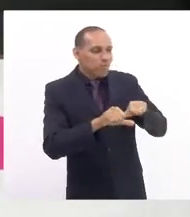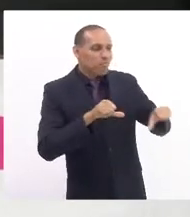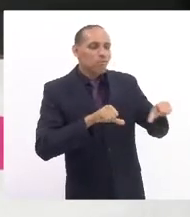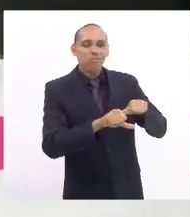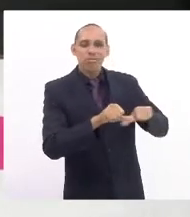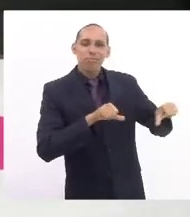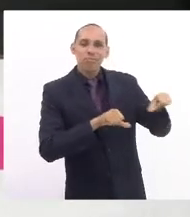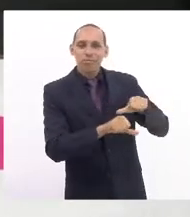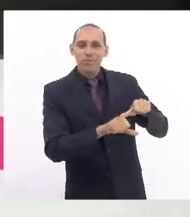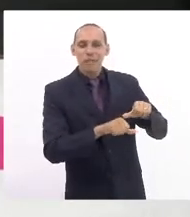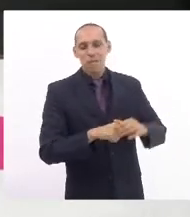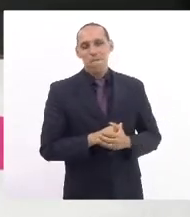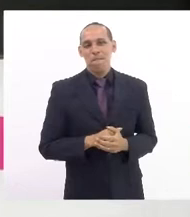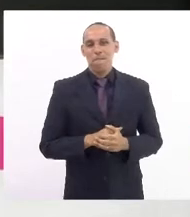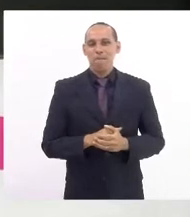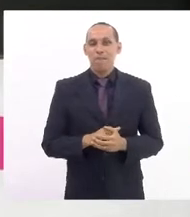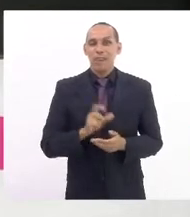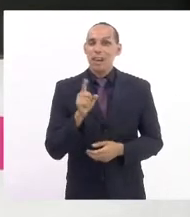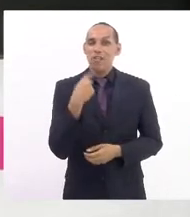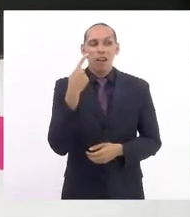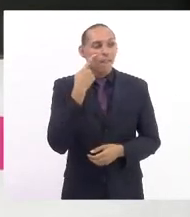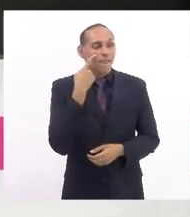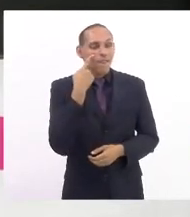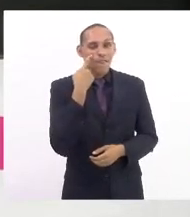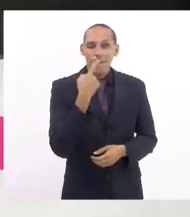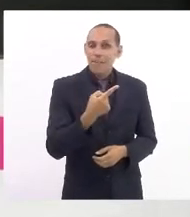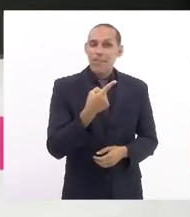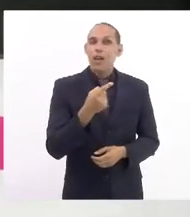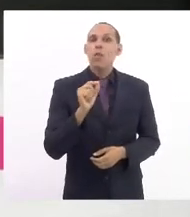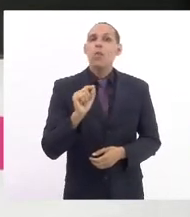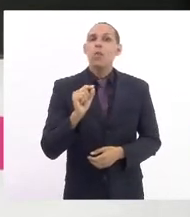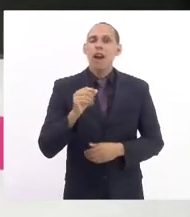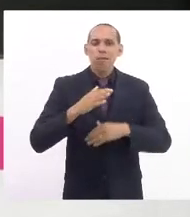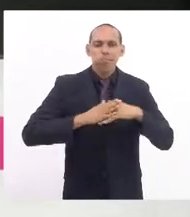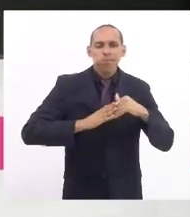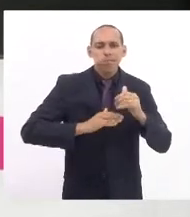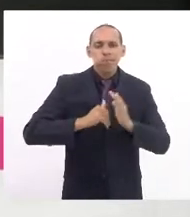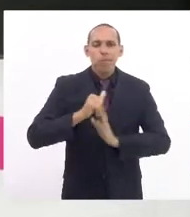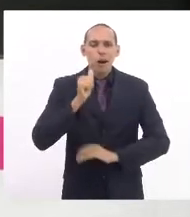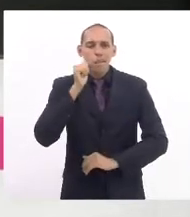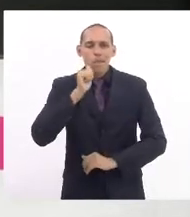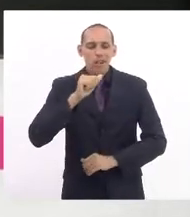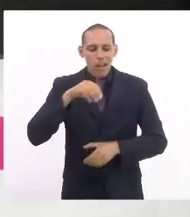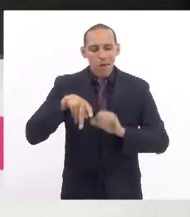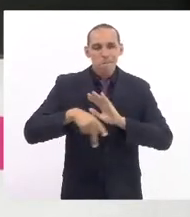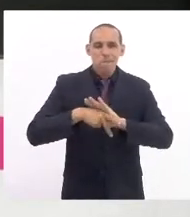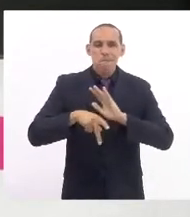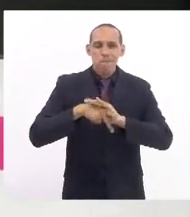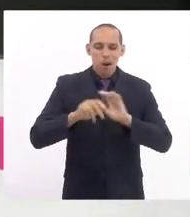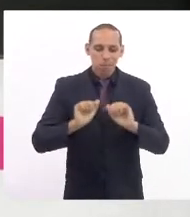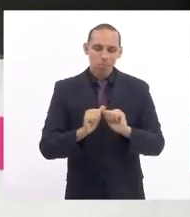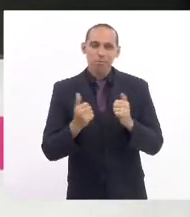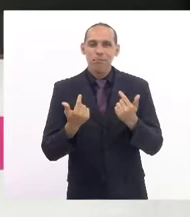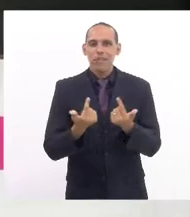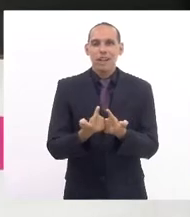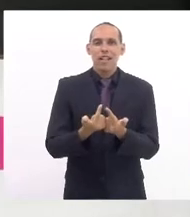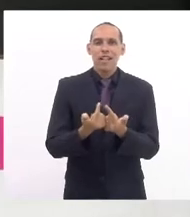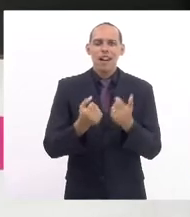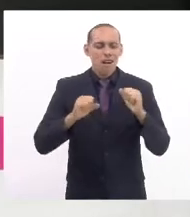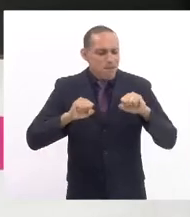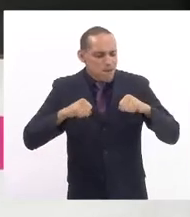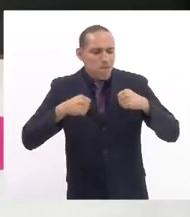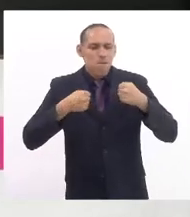tem visto o desempenho, deputada enfermeira Regiane, de todas as mulheres desta casa, o empenho de fazer